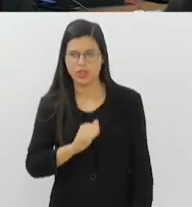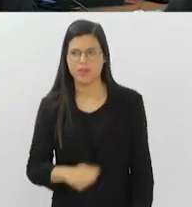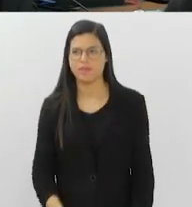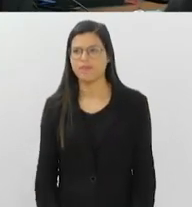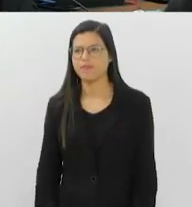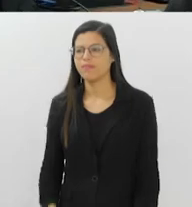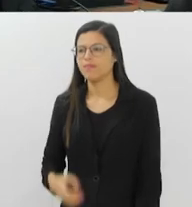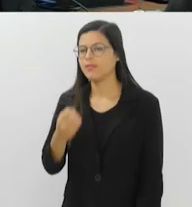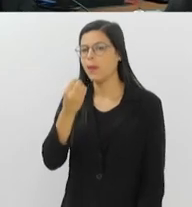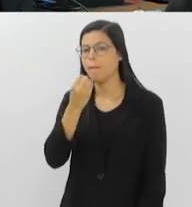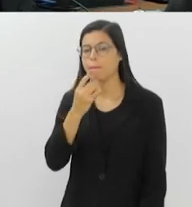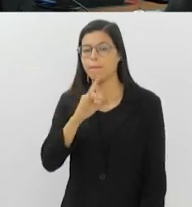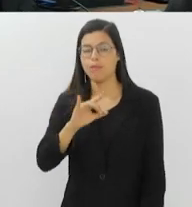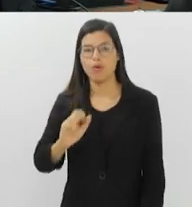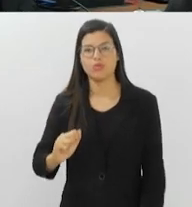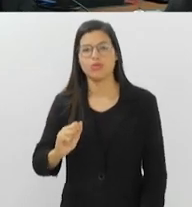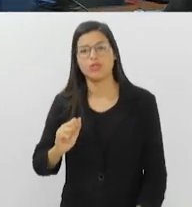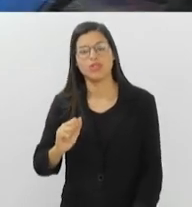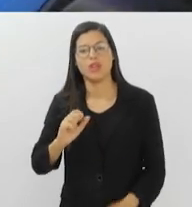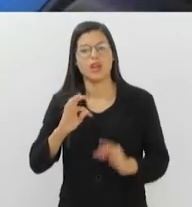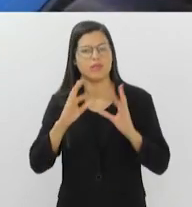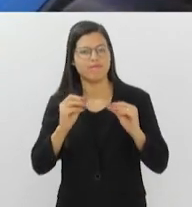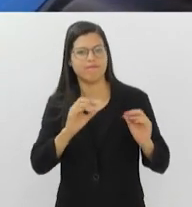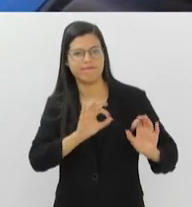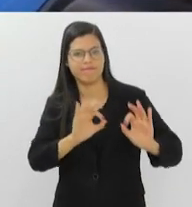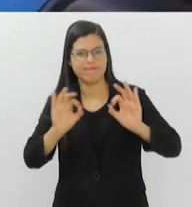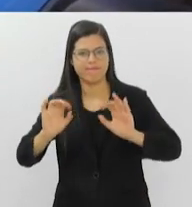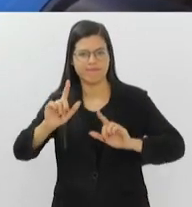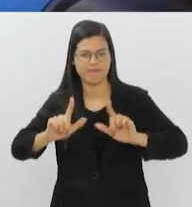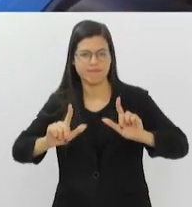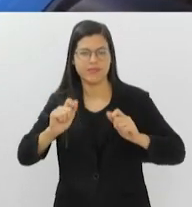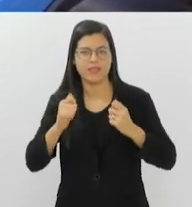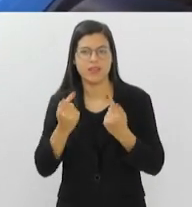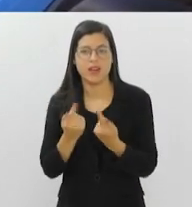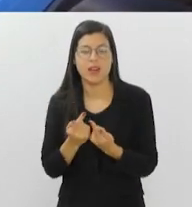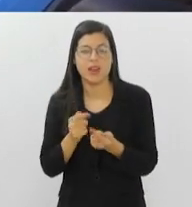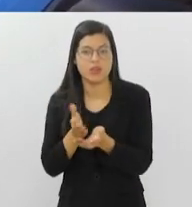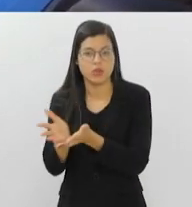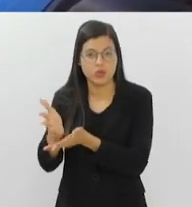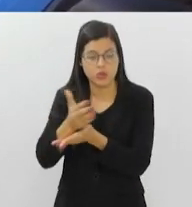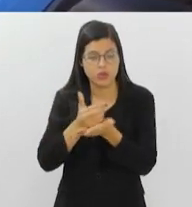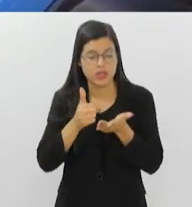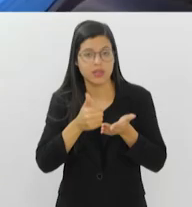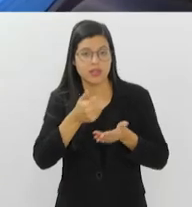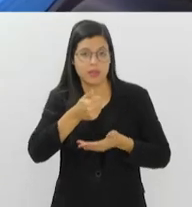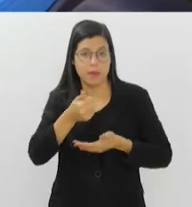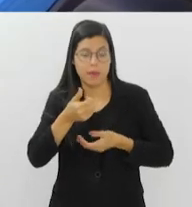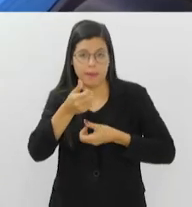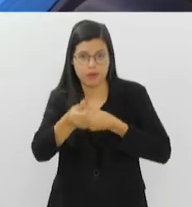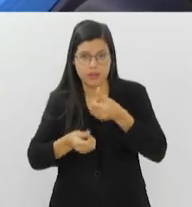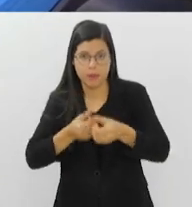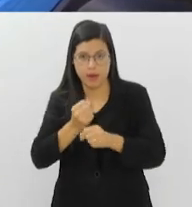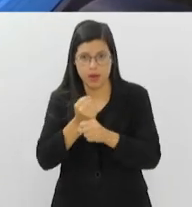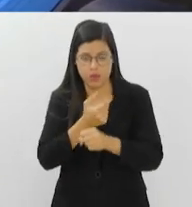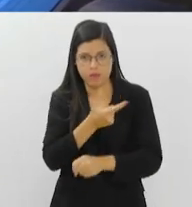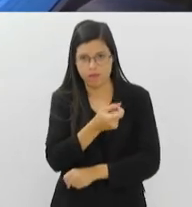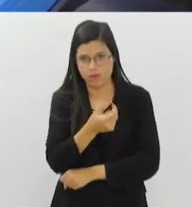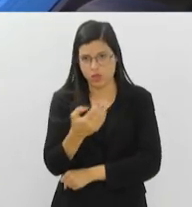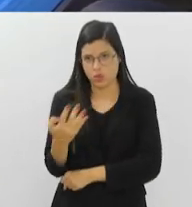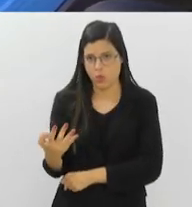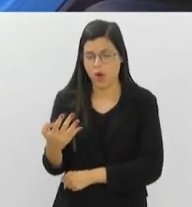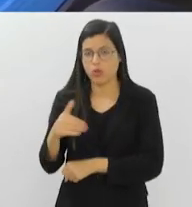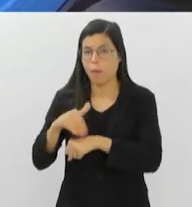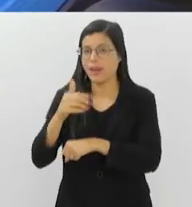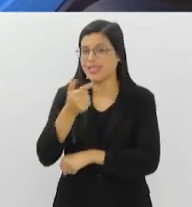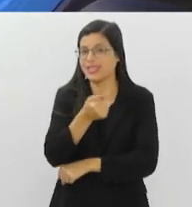Olá, bom dia, Vicente. Bom dia a todos que acompanham a TV Alerj. Segundo os dados da EmbraTour, só nesse primeiro semestre de 2024, foram mais de